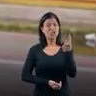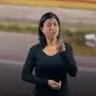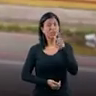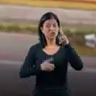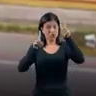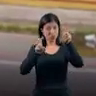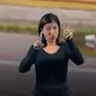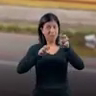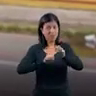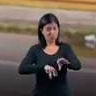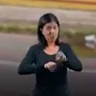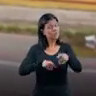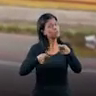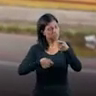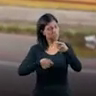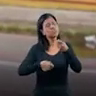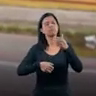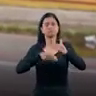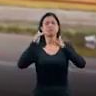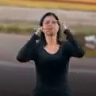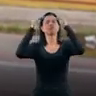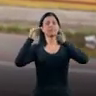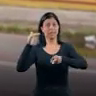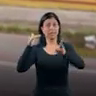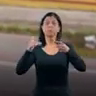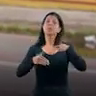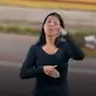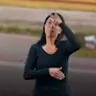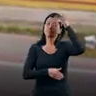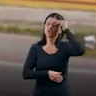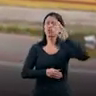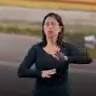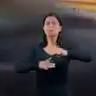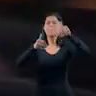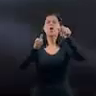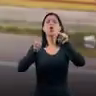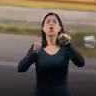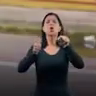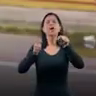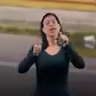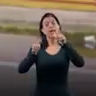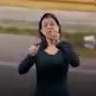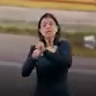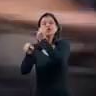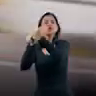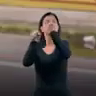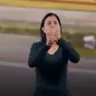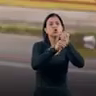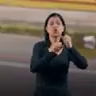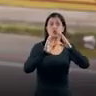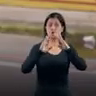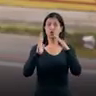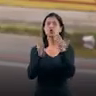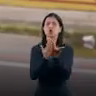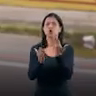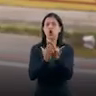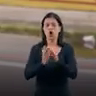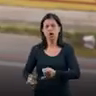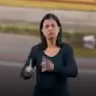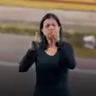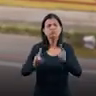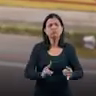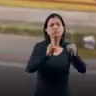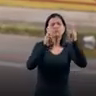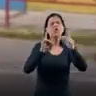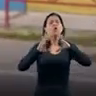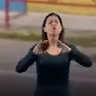em educação, é preciso avançar sempre. Na prefeitura, eu vou investir na melhoria contínua da infraestrutura das escolas para criar prédios mais